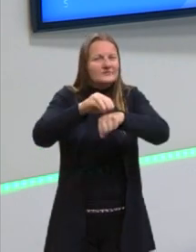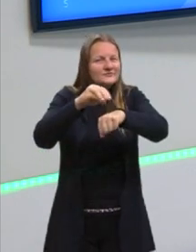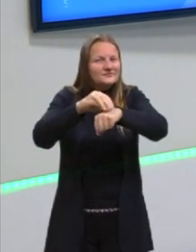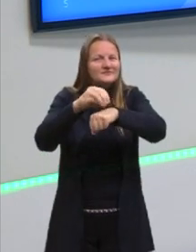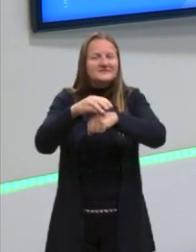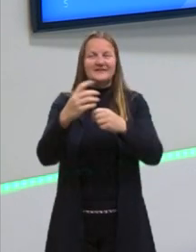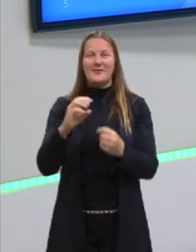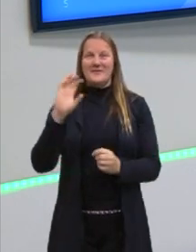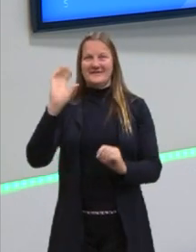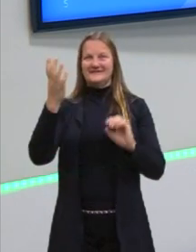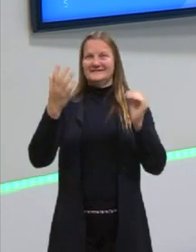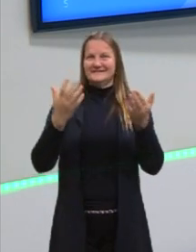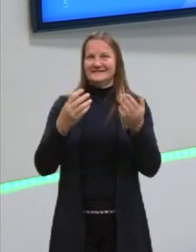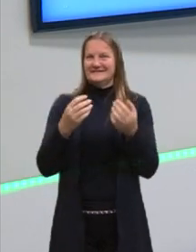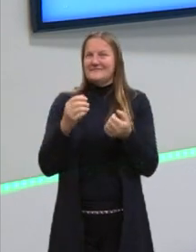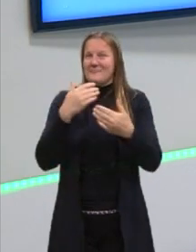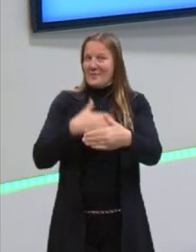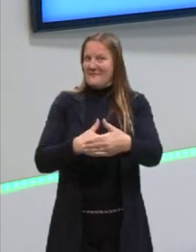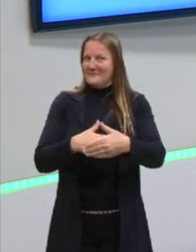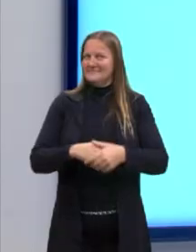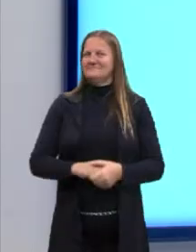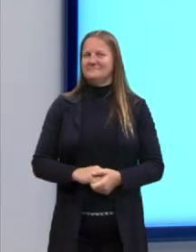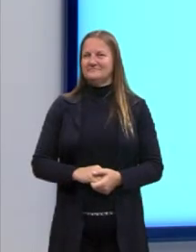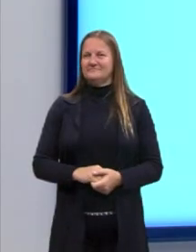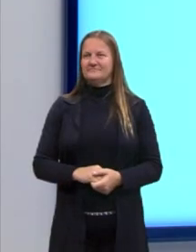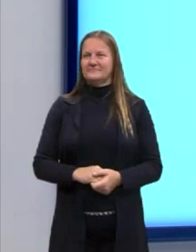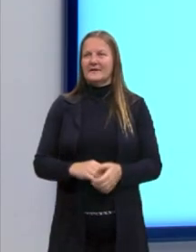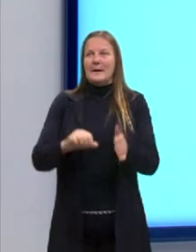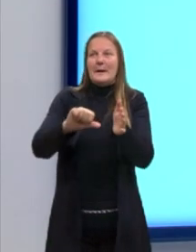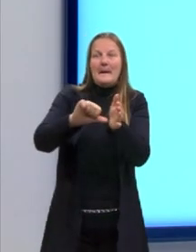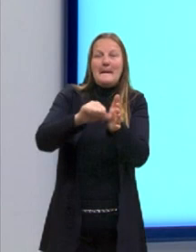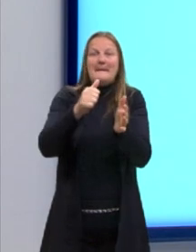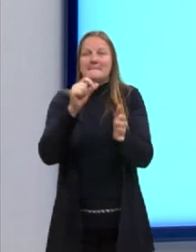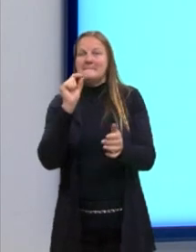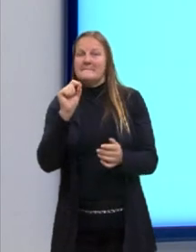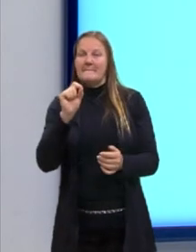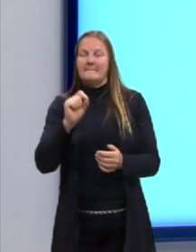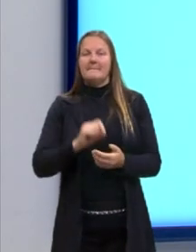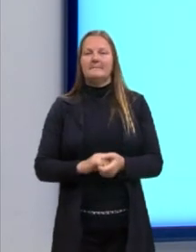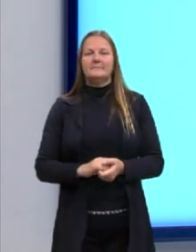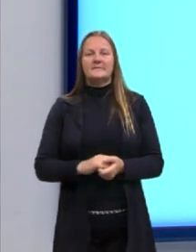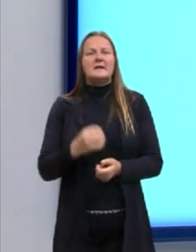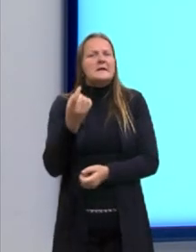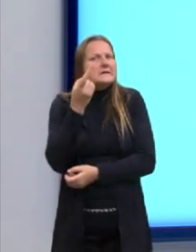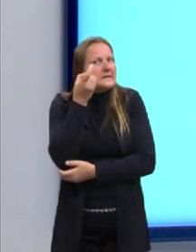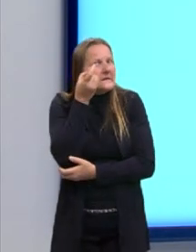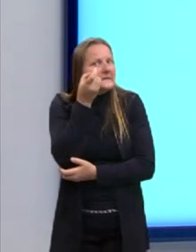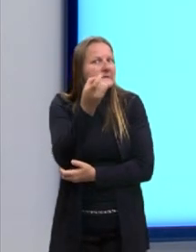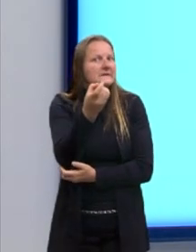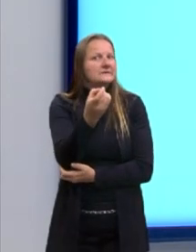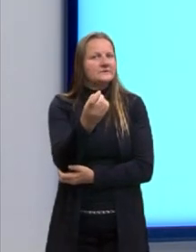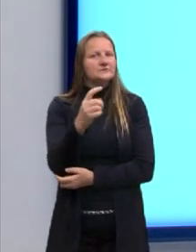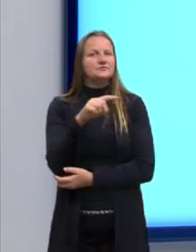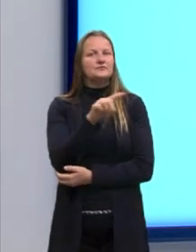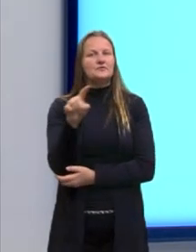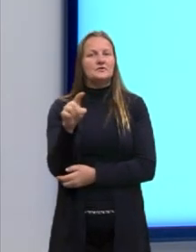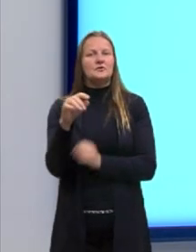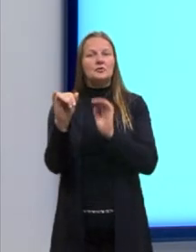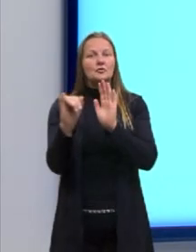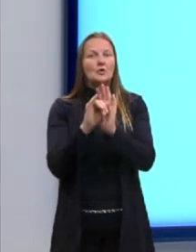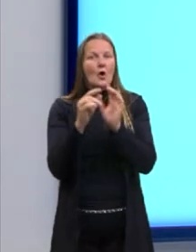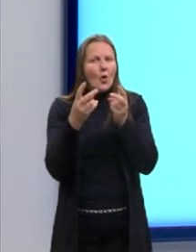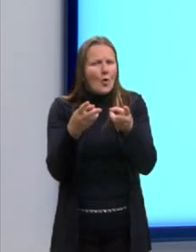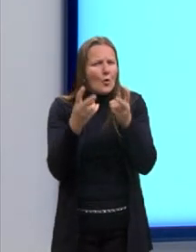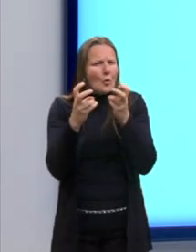como resolver essas nossas questões. Primeira coisa, é interessante vocês identificarem